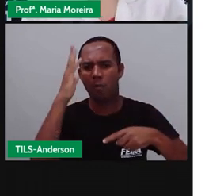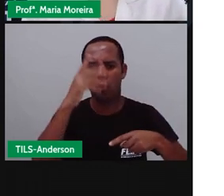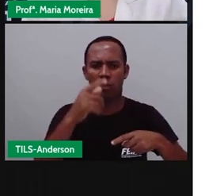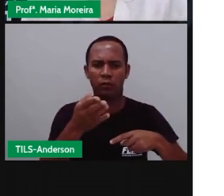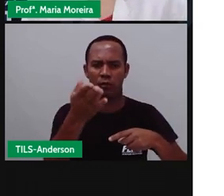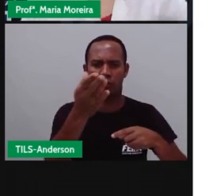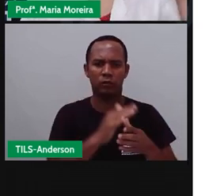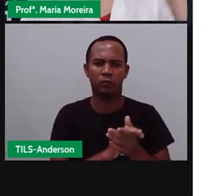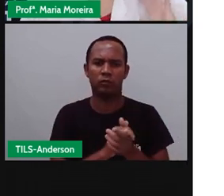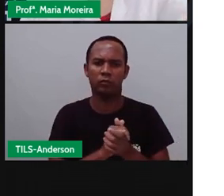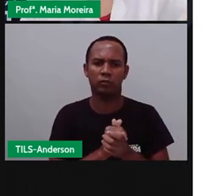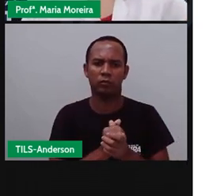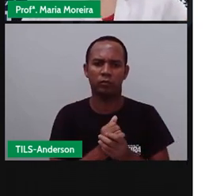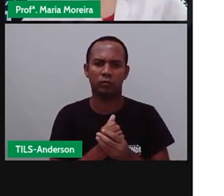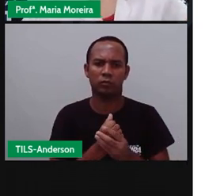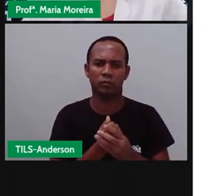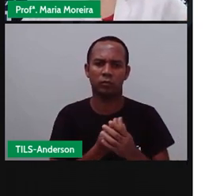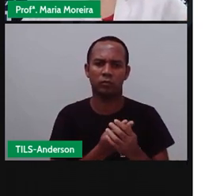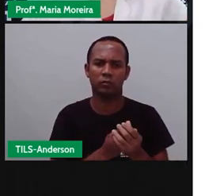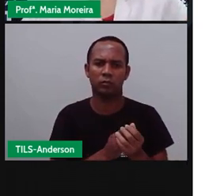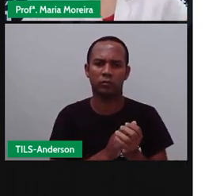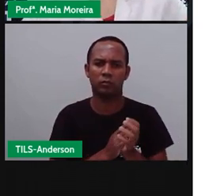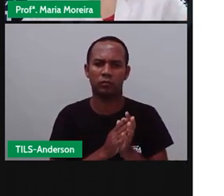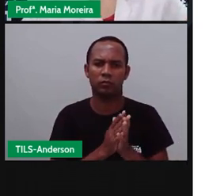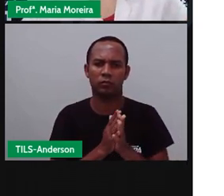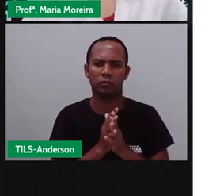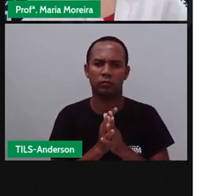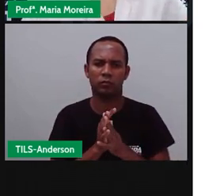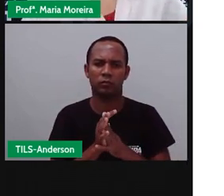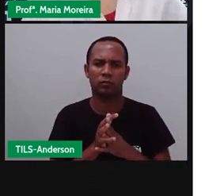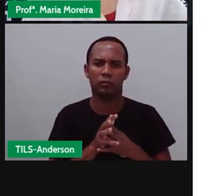tronco, nesse pau, que fica aí no meio da festa.